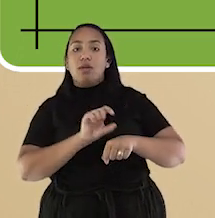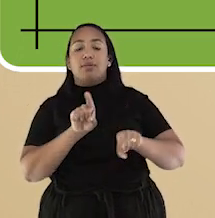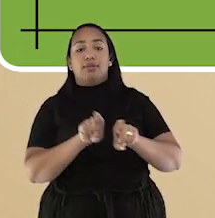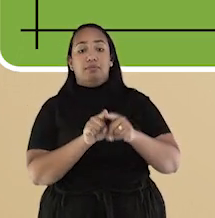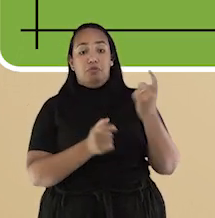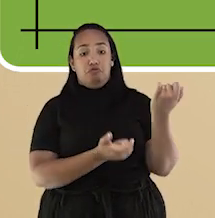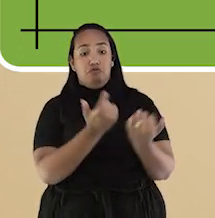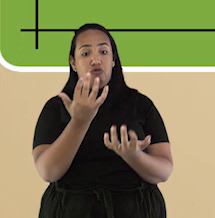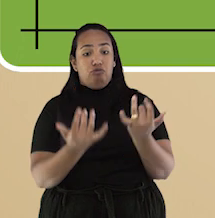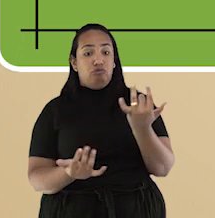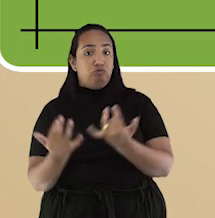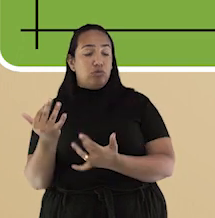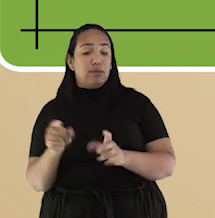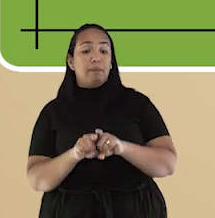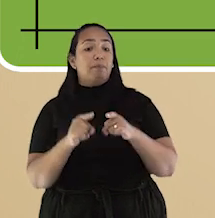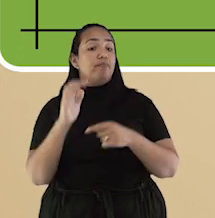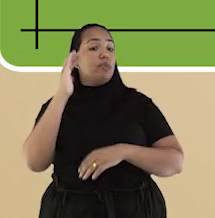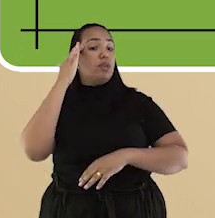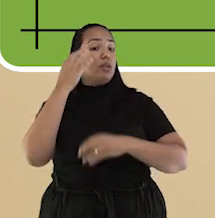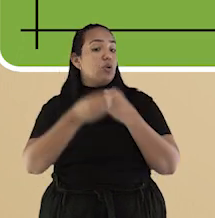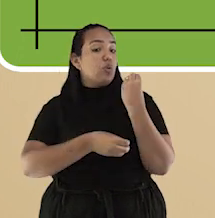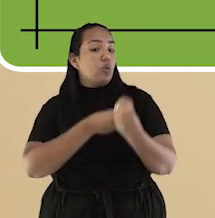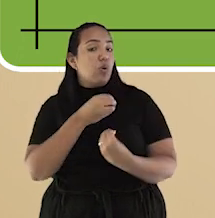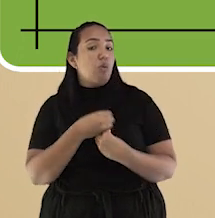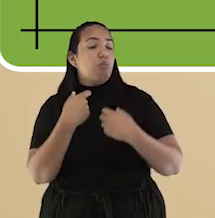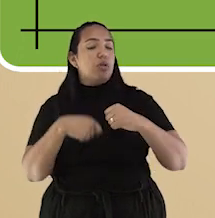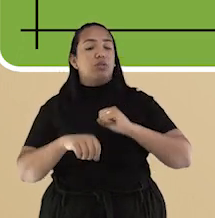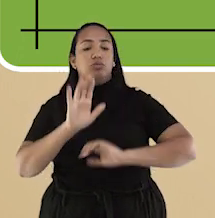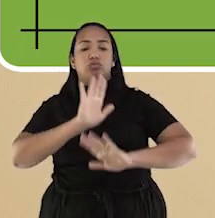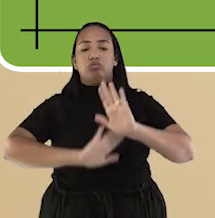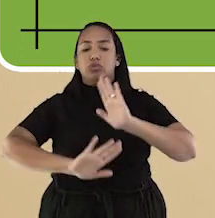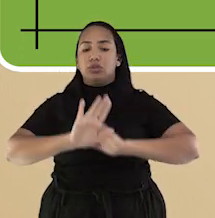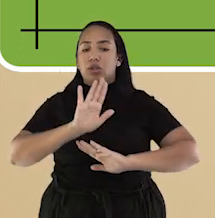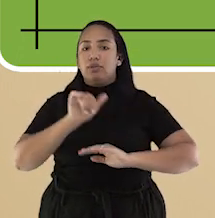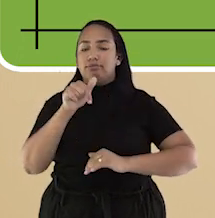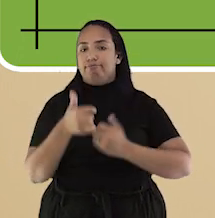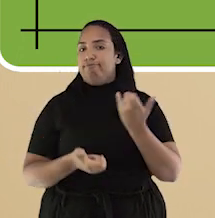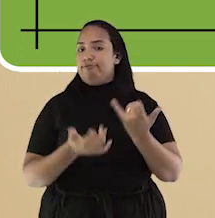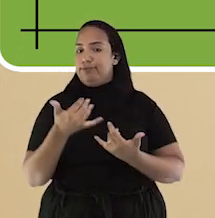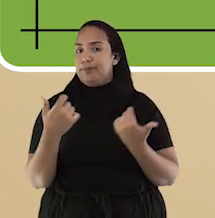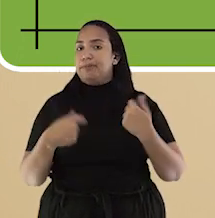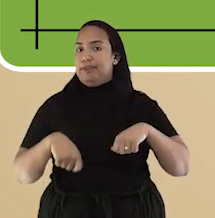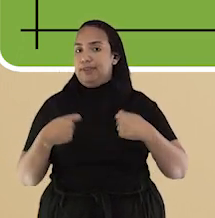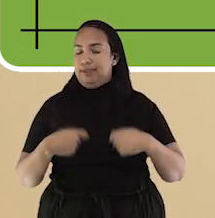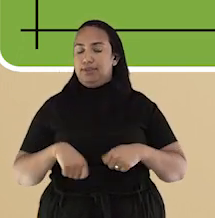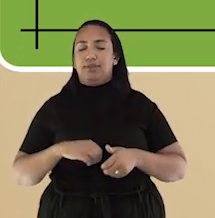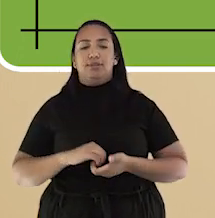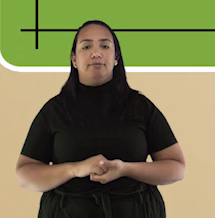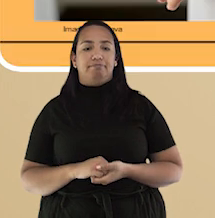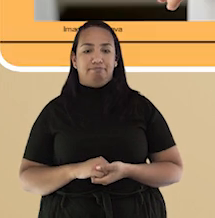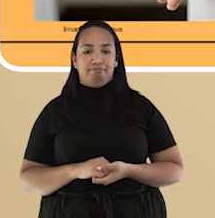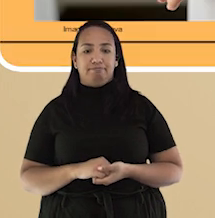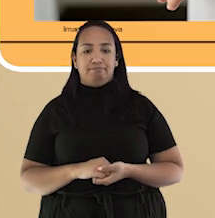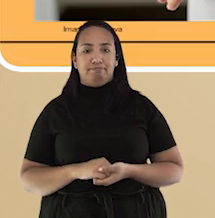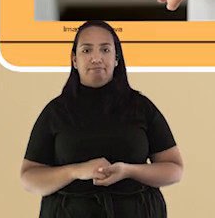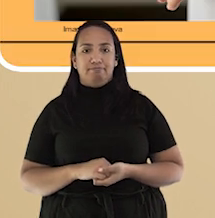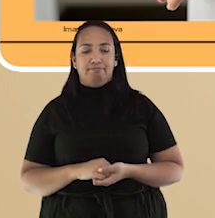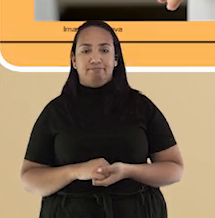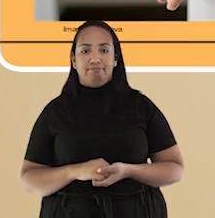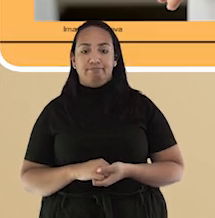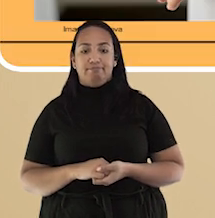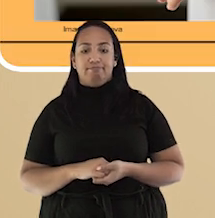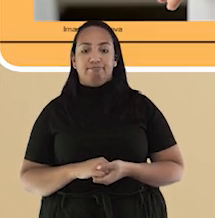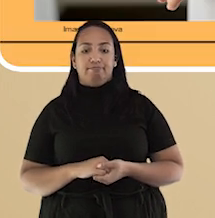incêndios e compreender a importância dos cuidados ao lidar com o fogo. Esses dias,